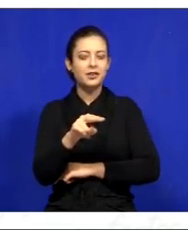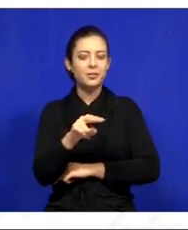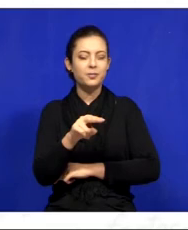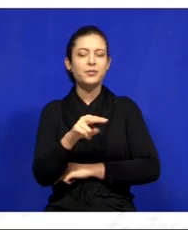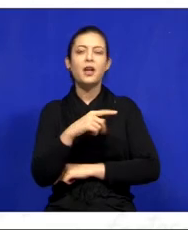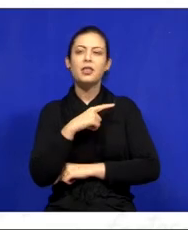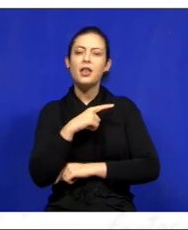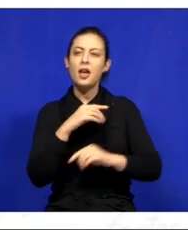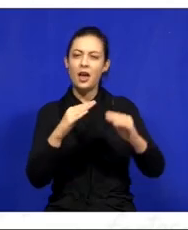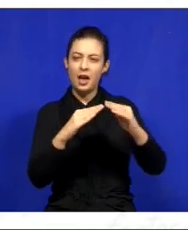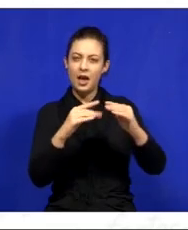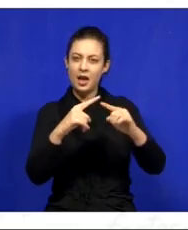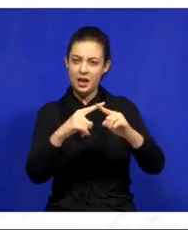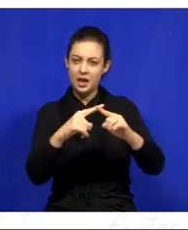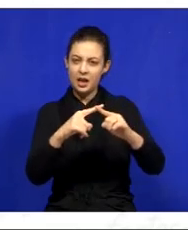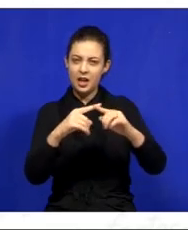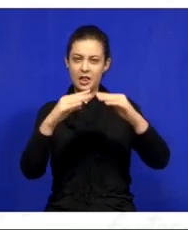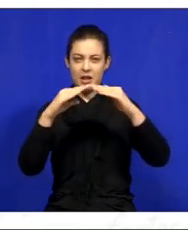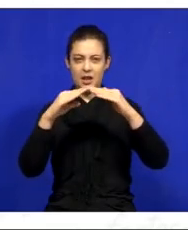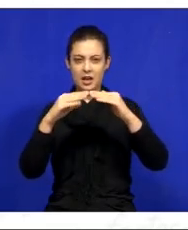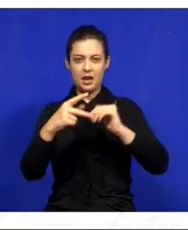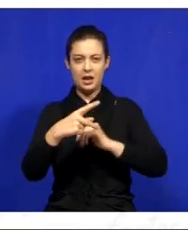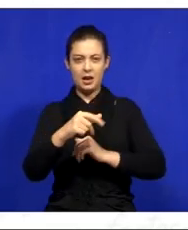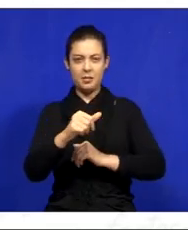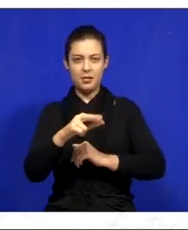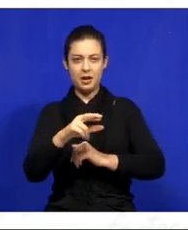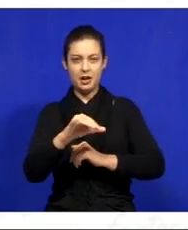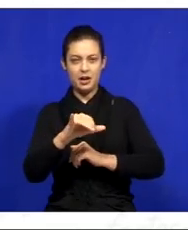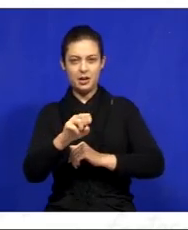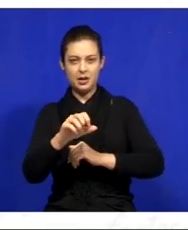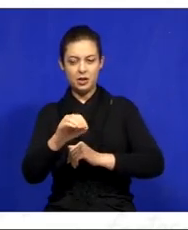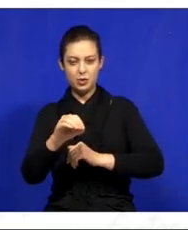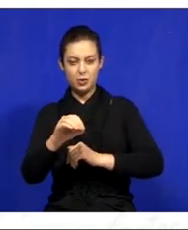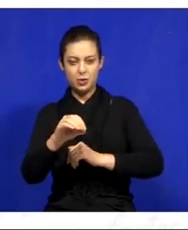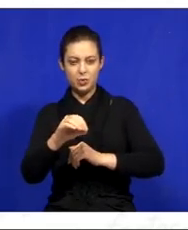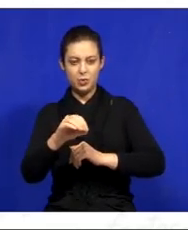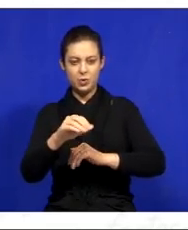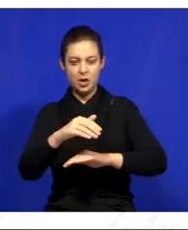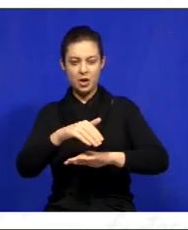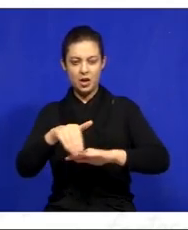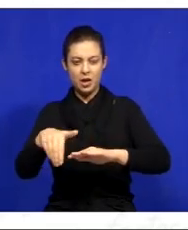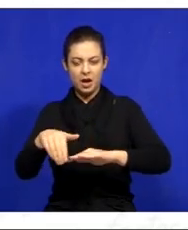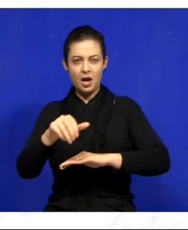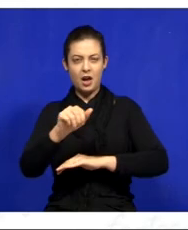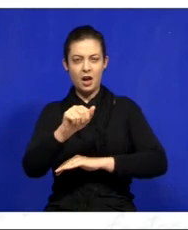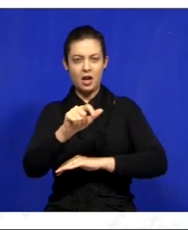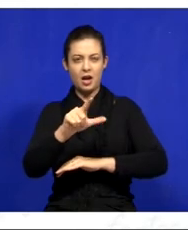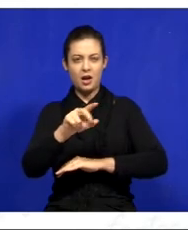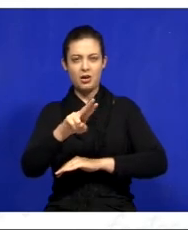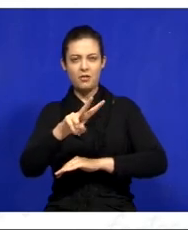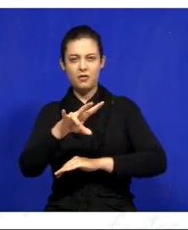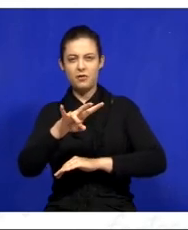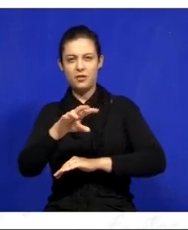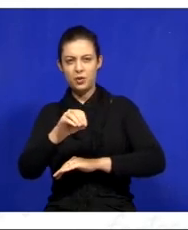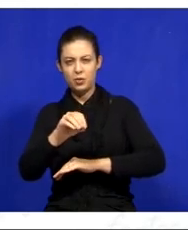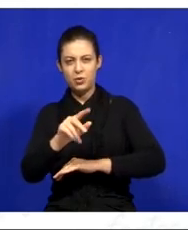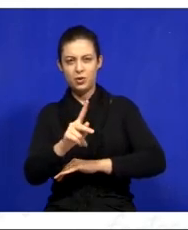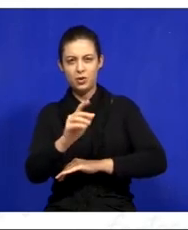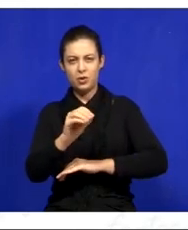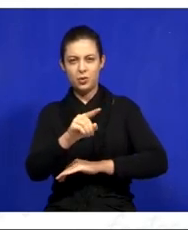tem a nossa igreja, o nosso templo no Jardim Paraíso. Álvio Cozubo.